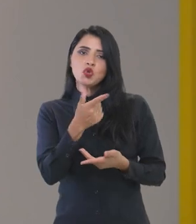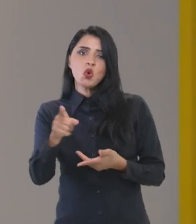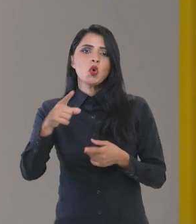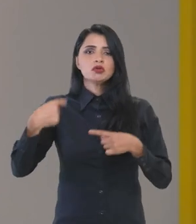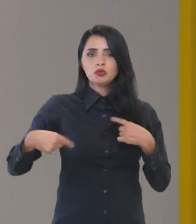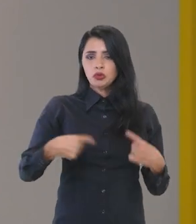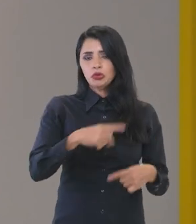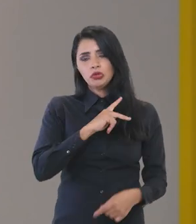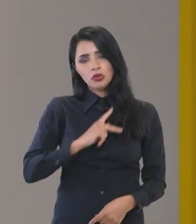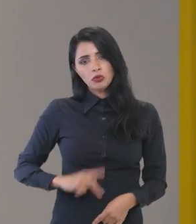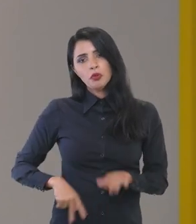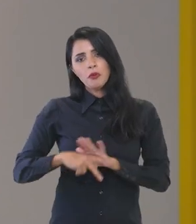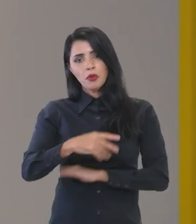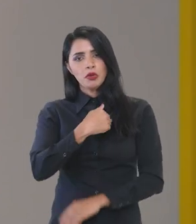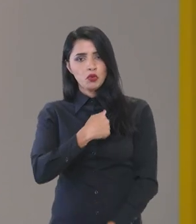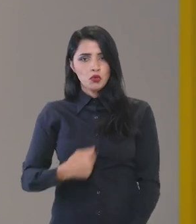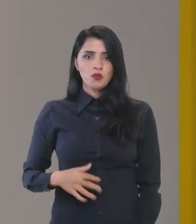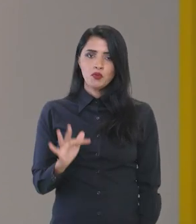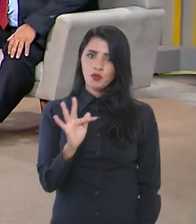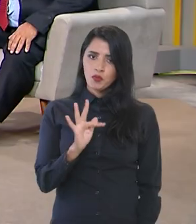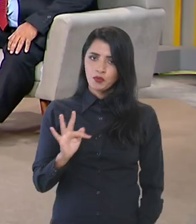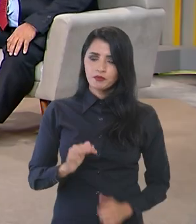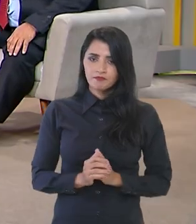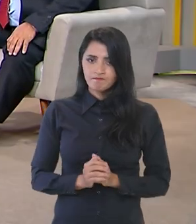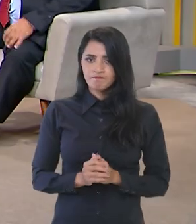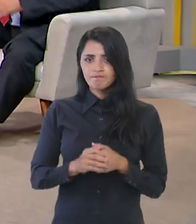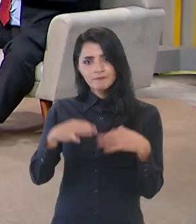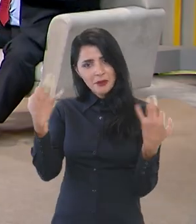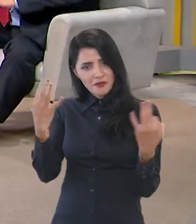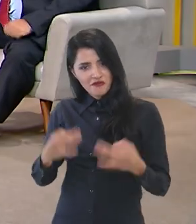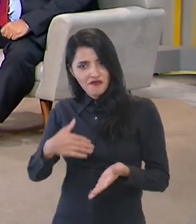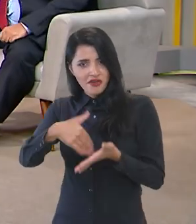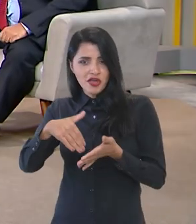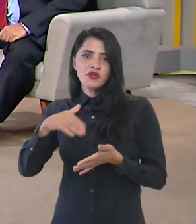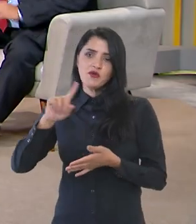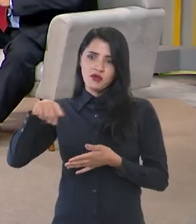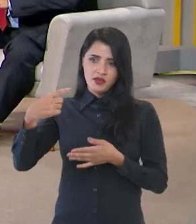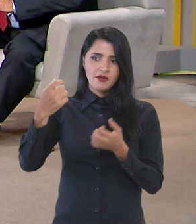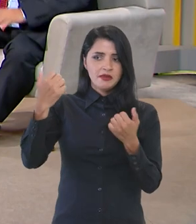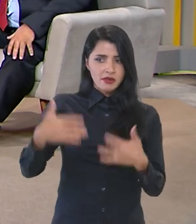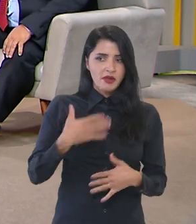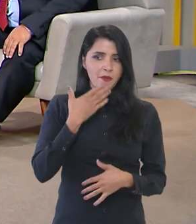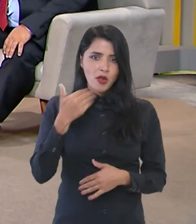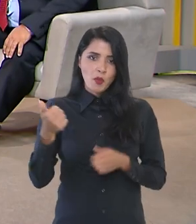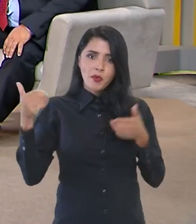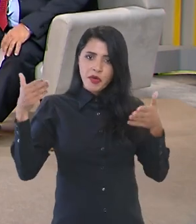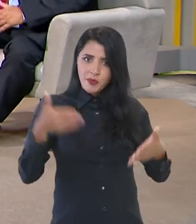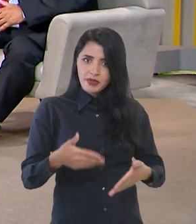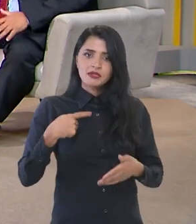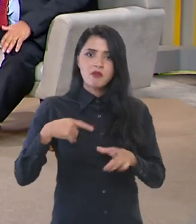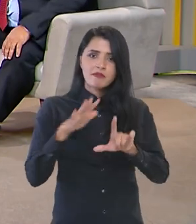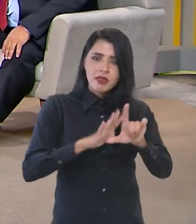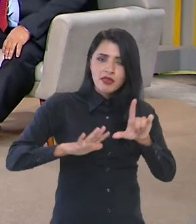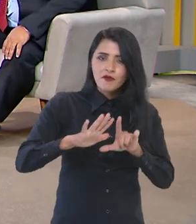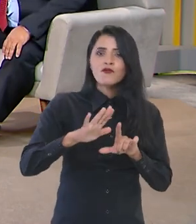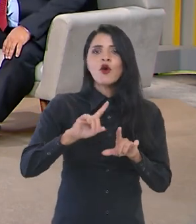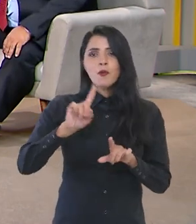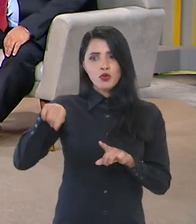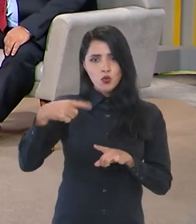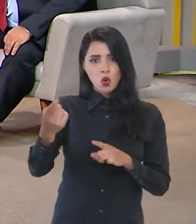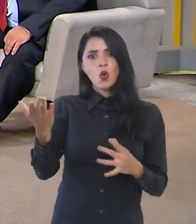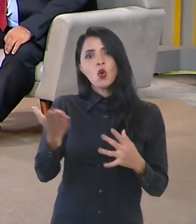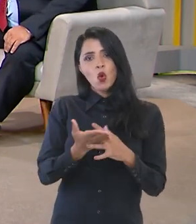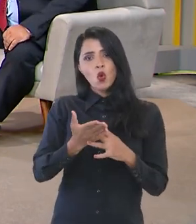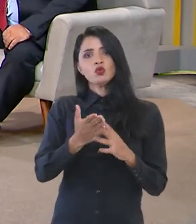em outras políticas públicas do governo federal. Perfeito, secretário. O senhor vai nos explicar um pouco melhor essa participação pelas plataformas